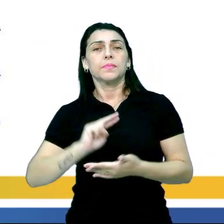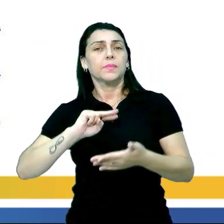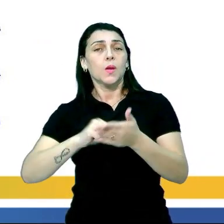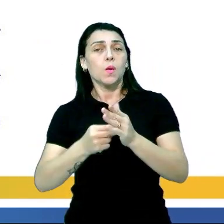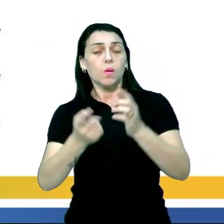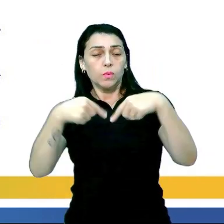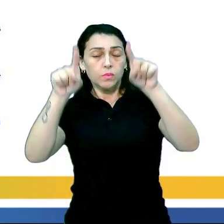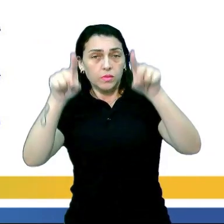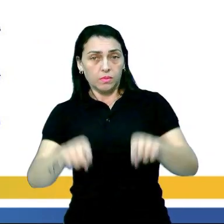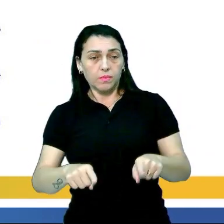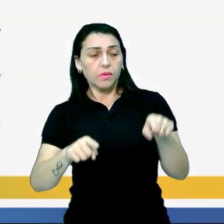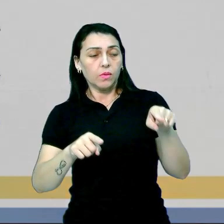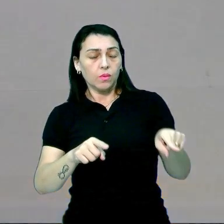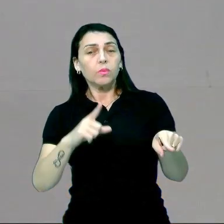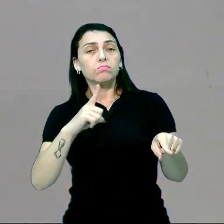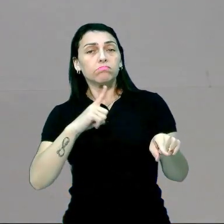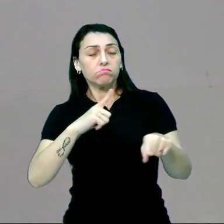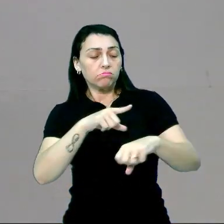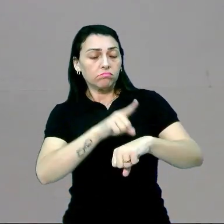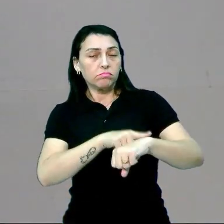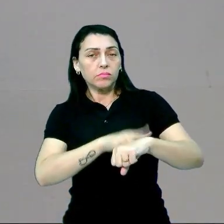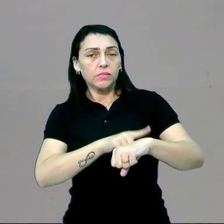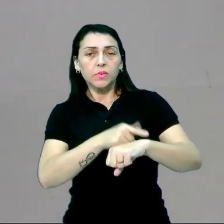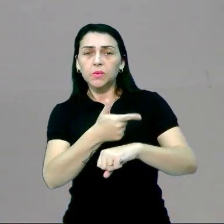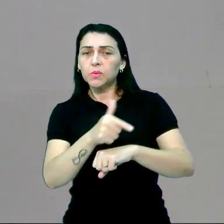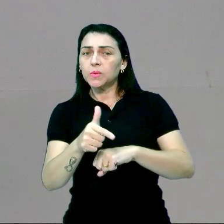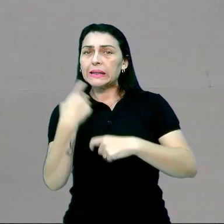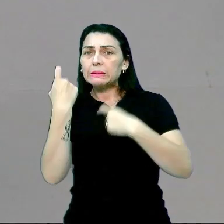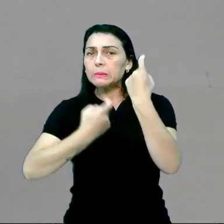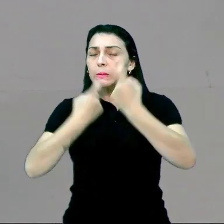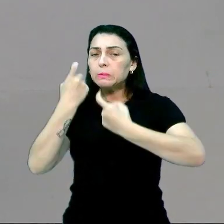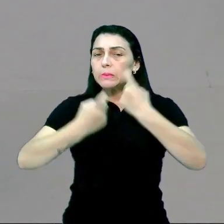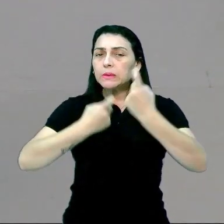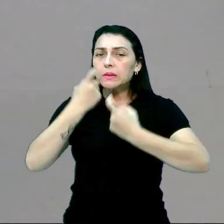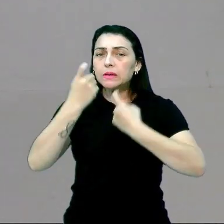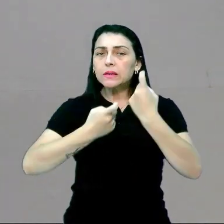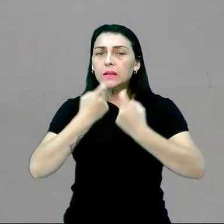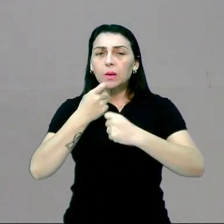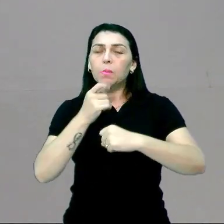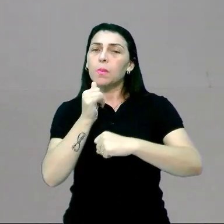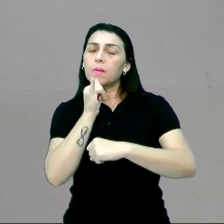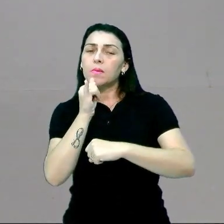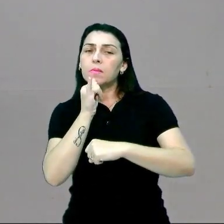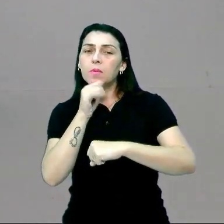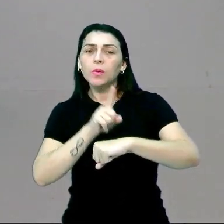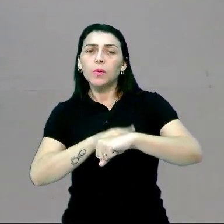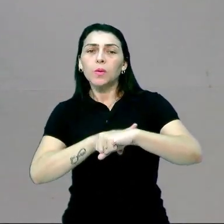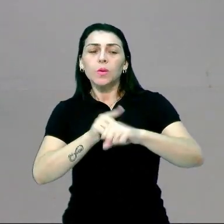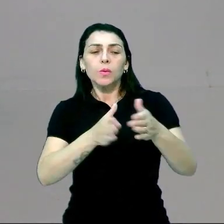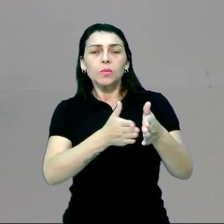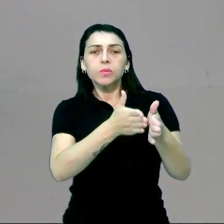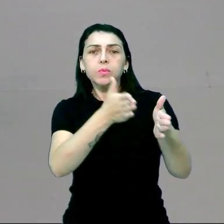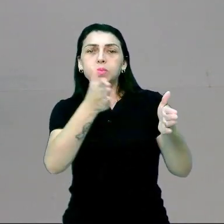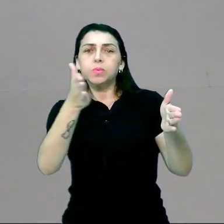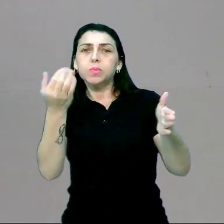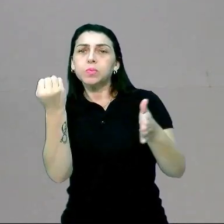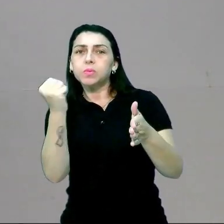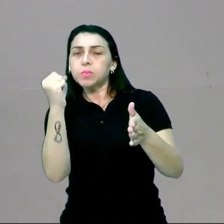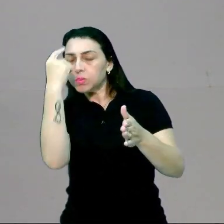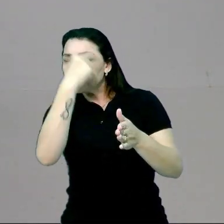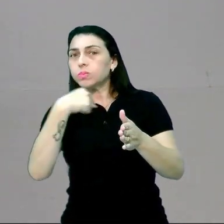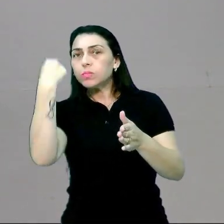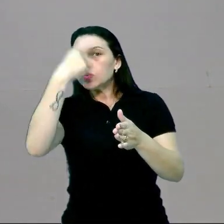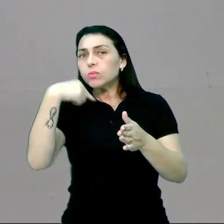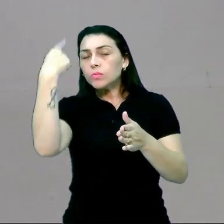um trabalhador com tempo flexível, ele não tem aquela necessidade de estar cumprindo, por exemplo, uma jornada de trabalho de oito